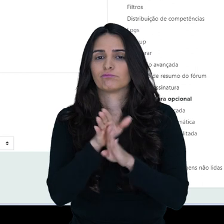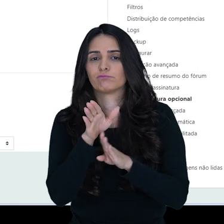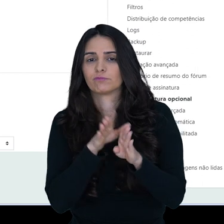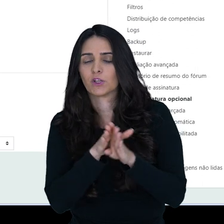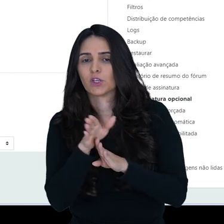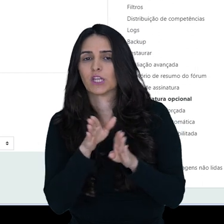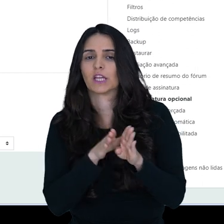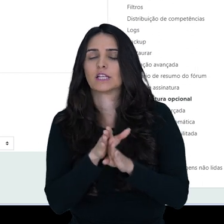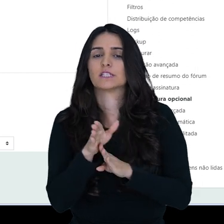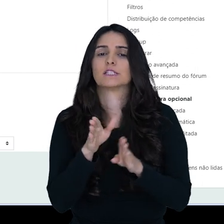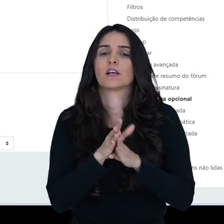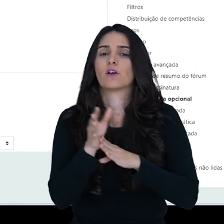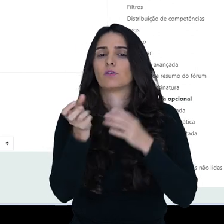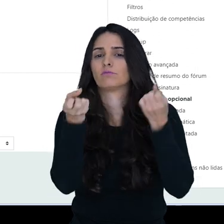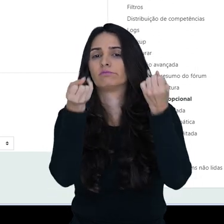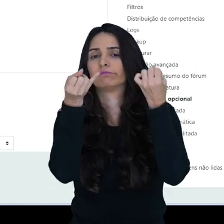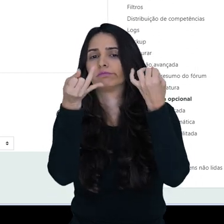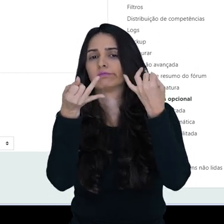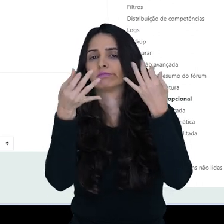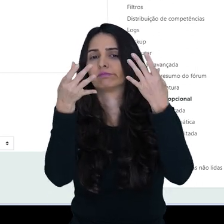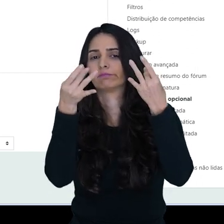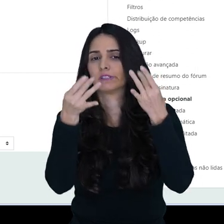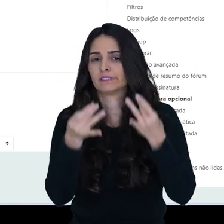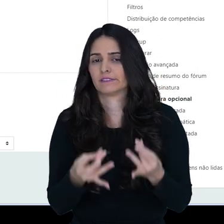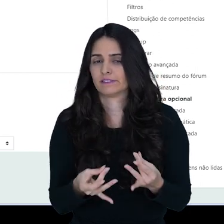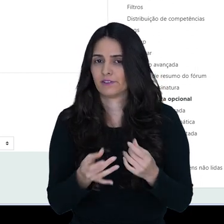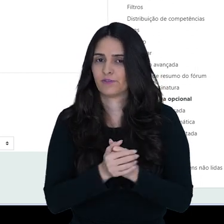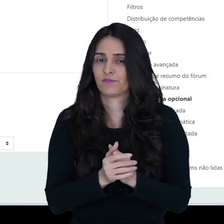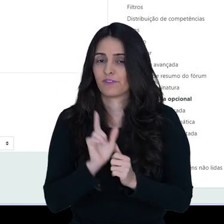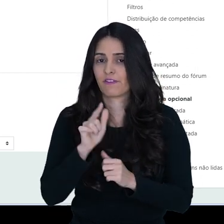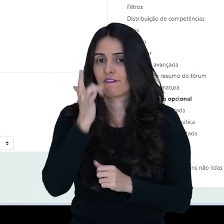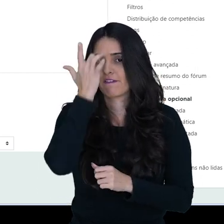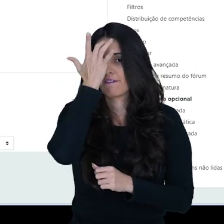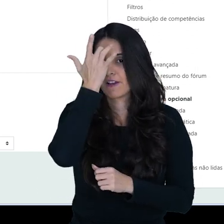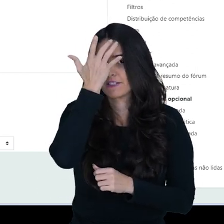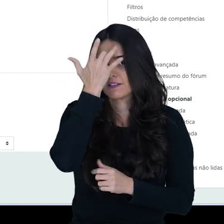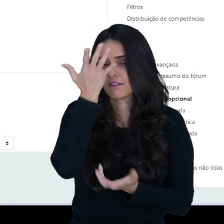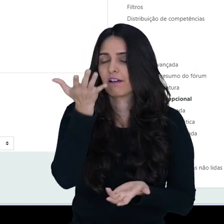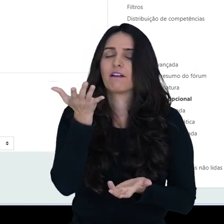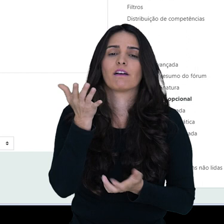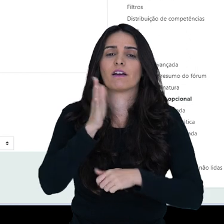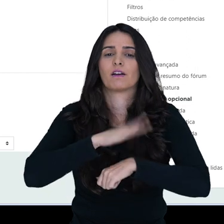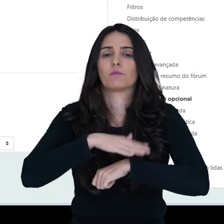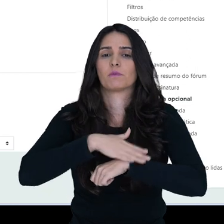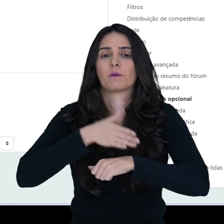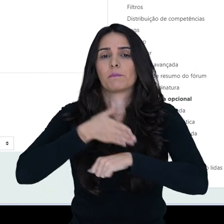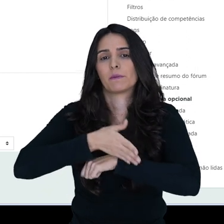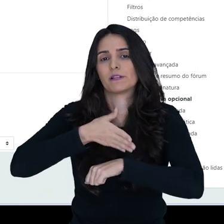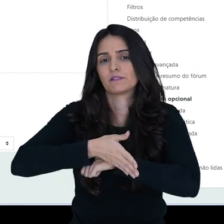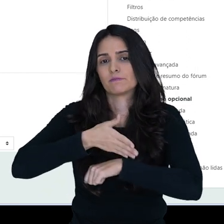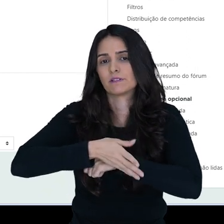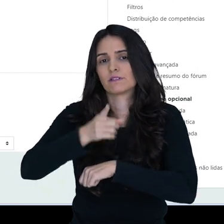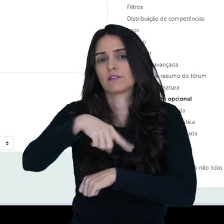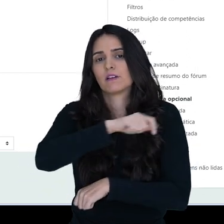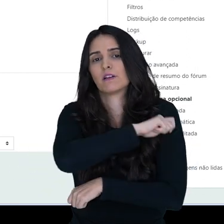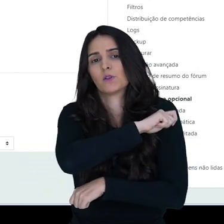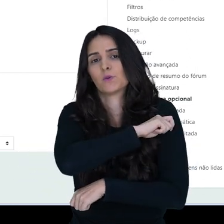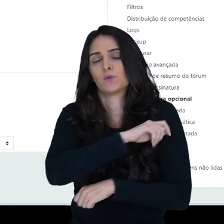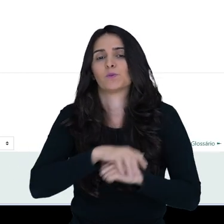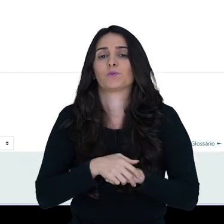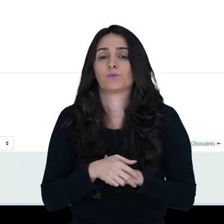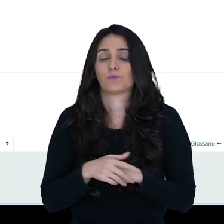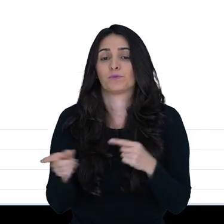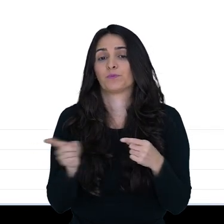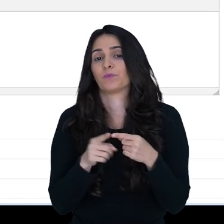orientações na descrição, que irão facilitar no momento da participação do